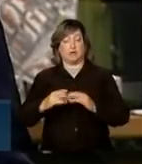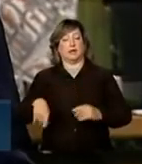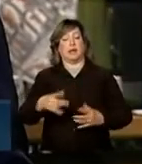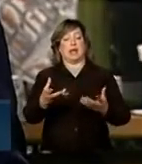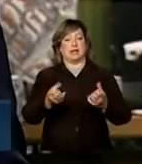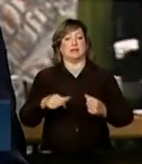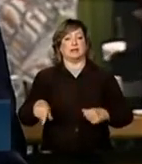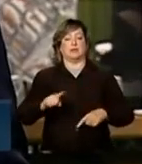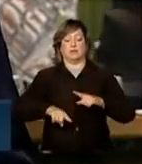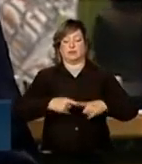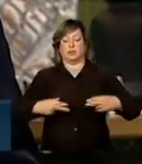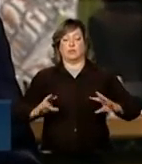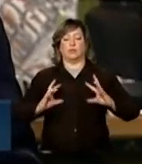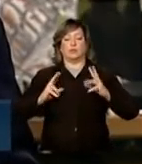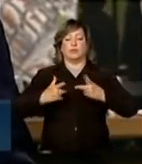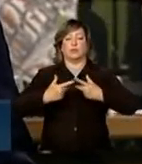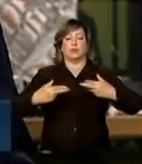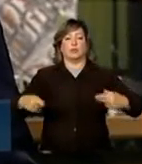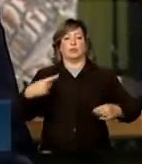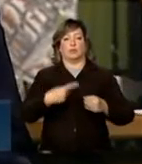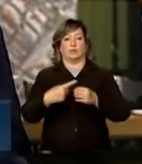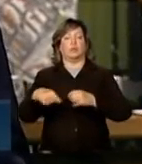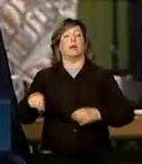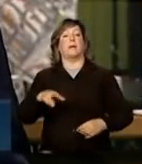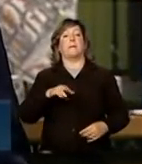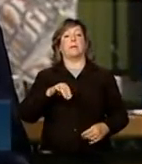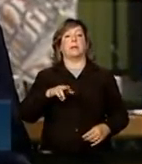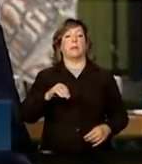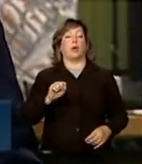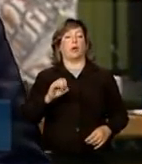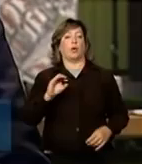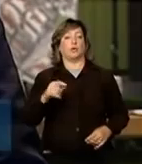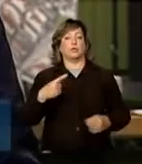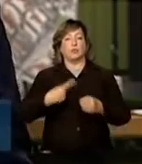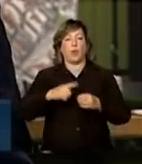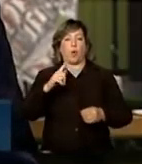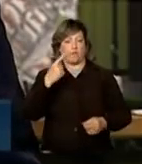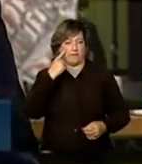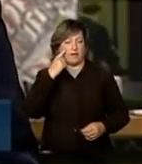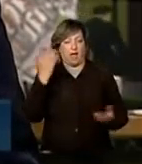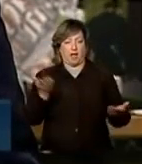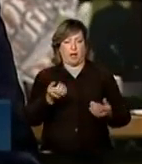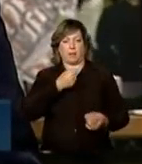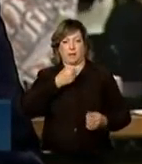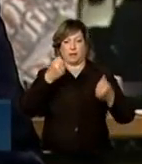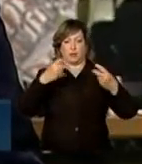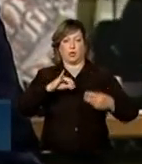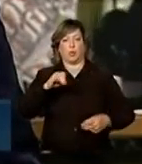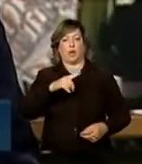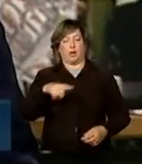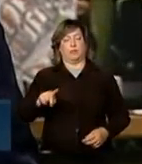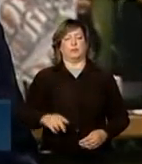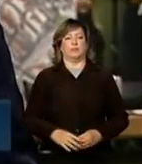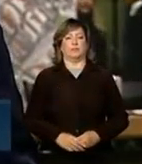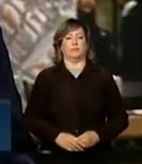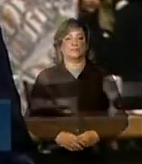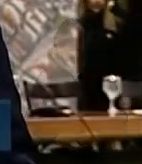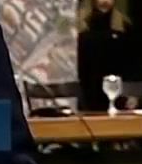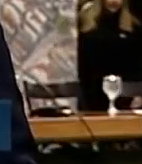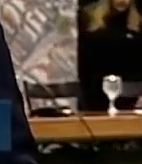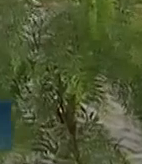programa. É o caso da região de Mimoso, no interior de Goiás. Confira na reportagem de João Pedro Neto.